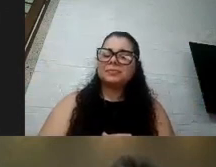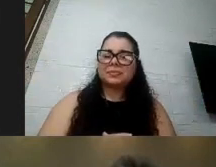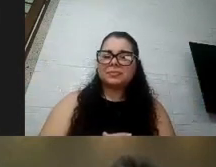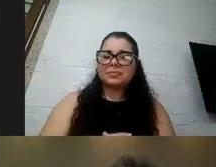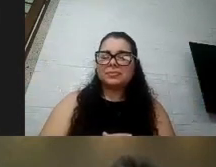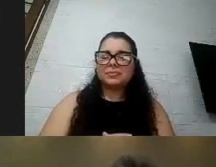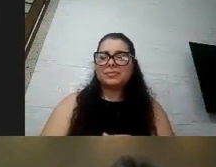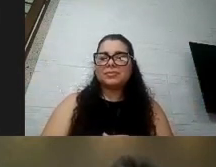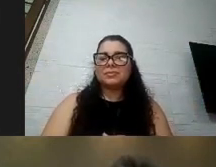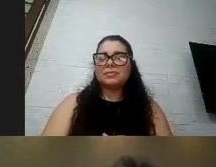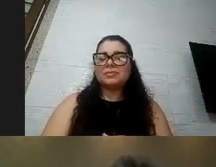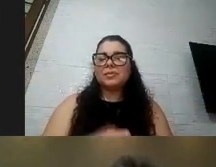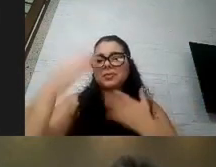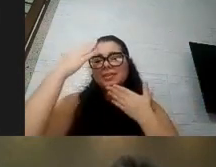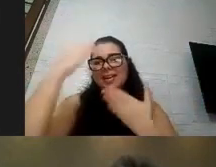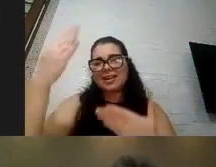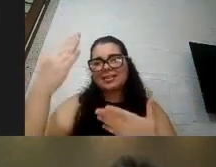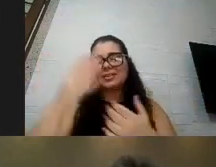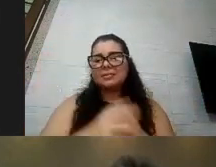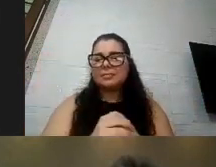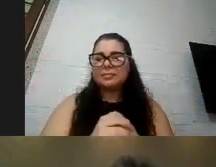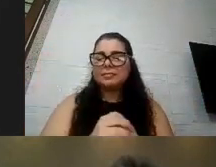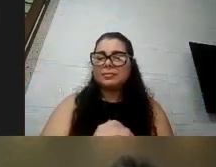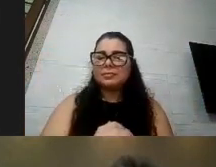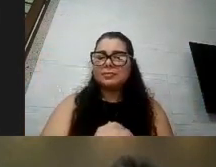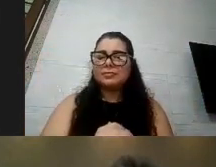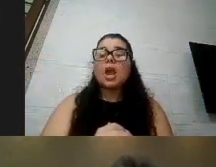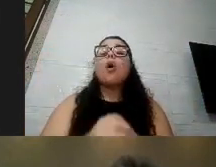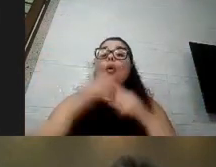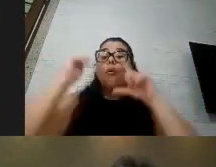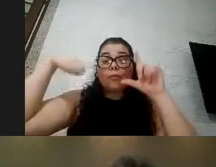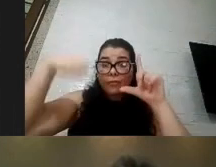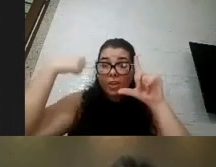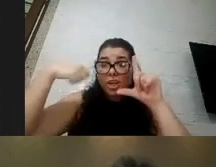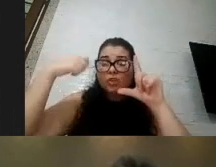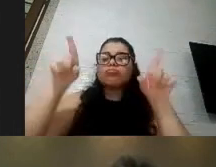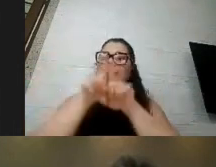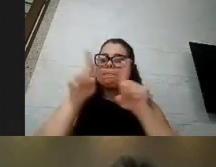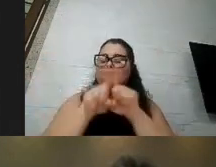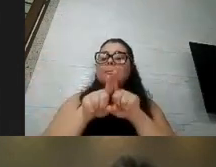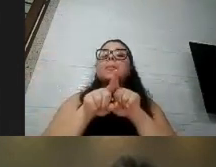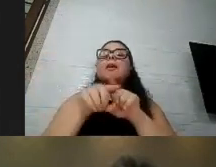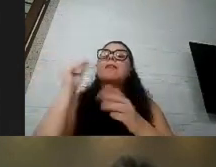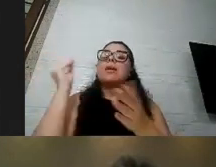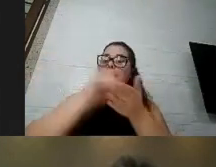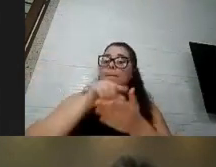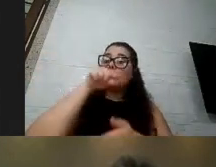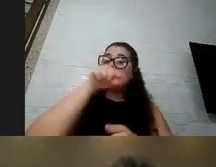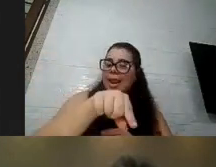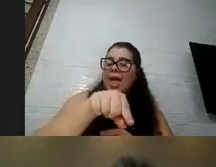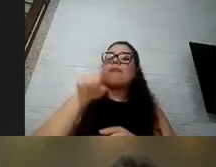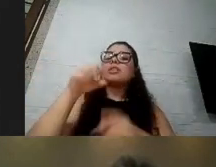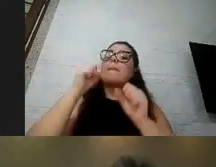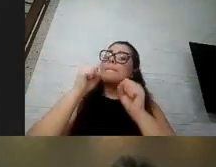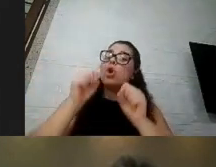obrigada gente o vídeo do encontro também vai ser disponibilizado no classroom pra quem quiser rever